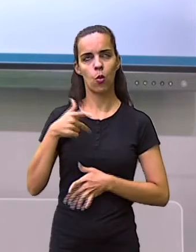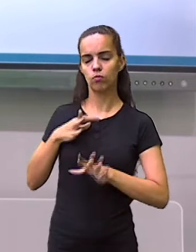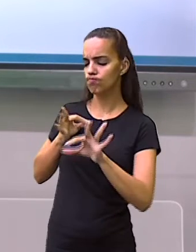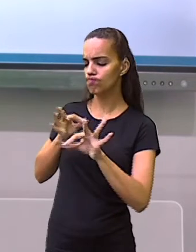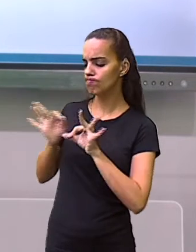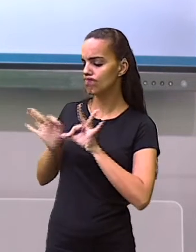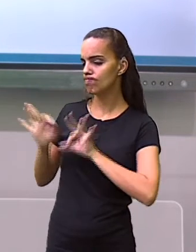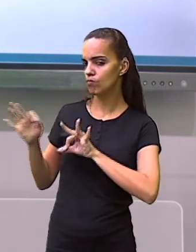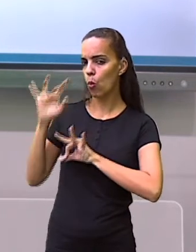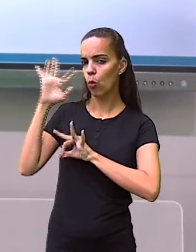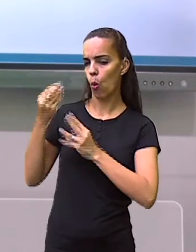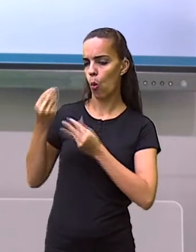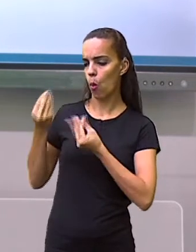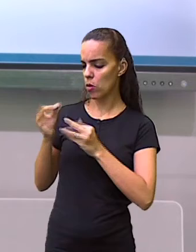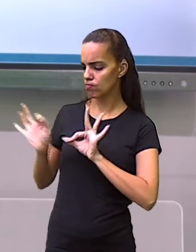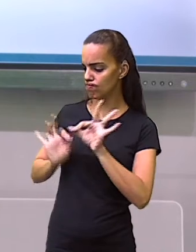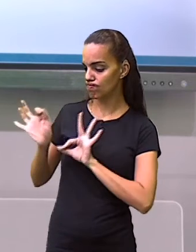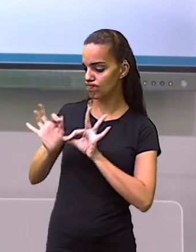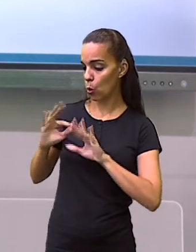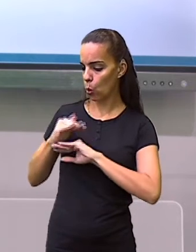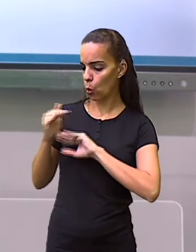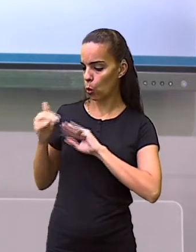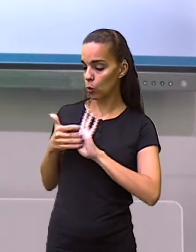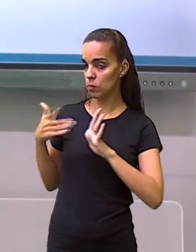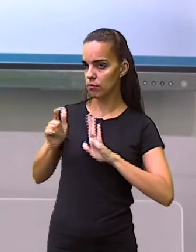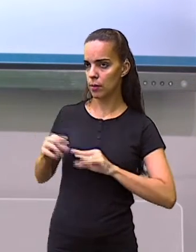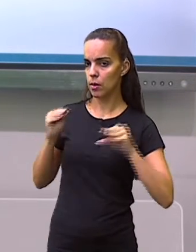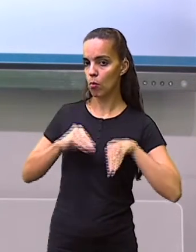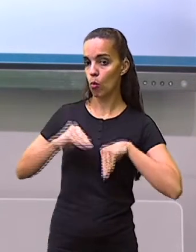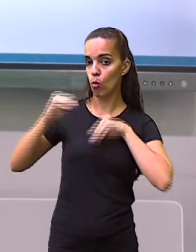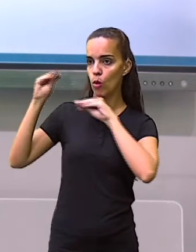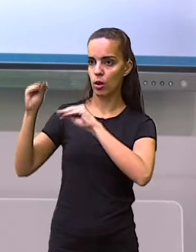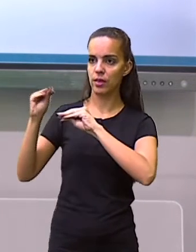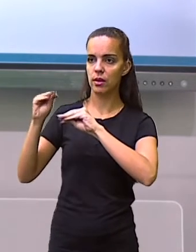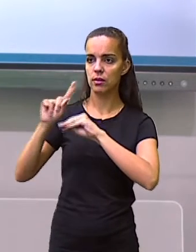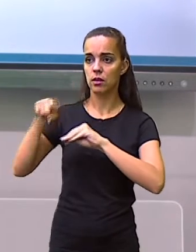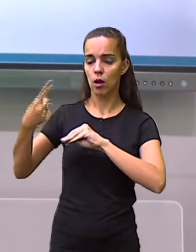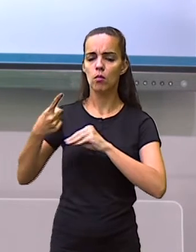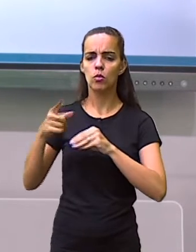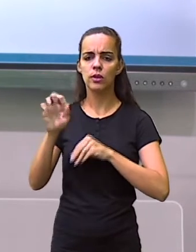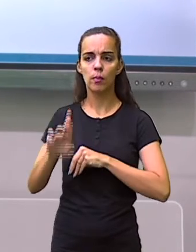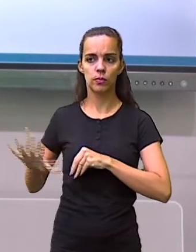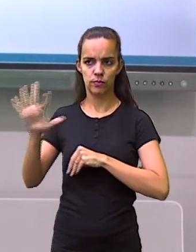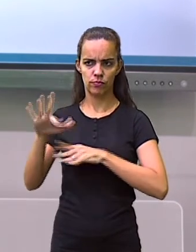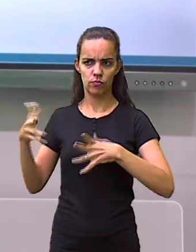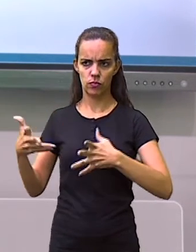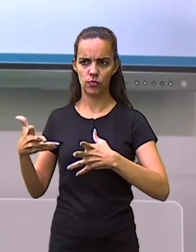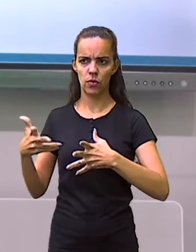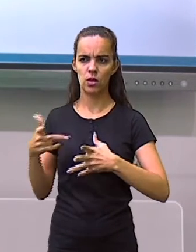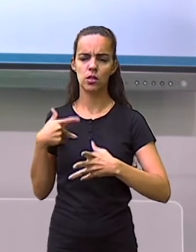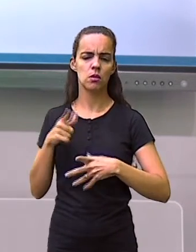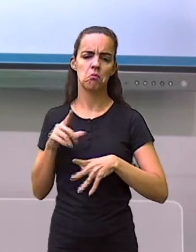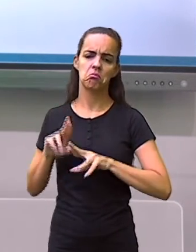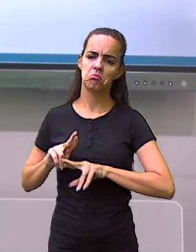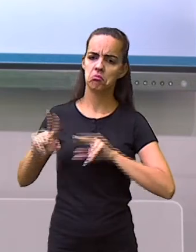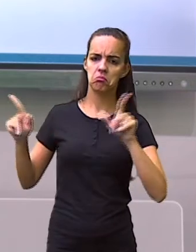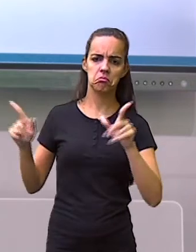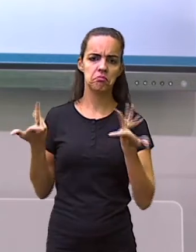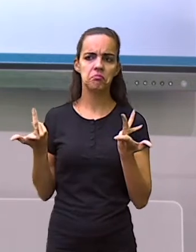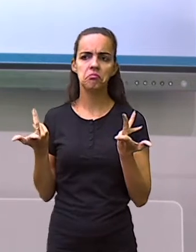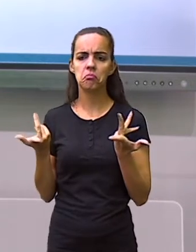espontaneamente migrar do seu local de origem para outra região, seja por diferentes